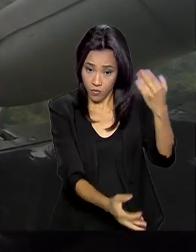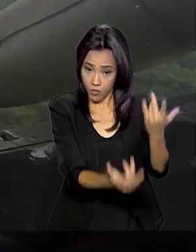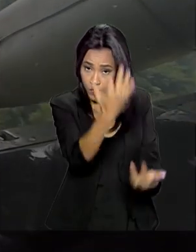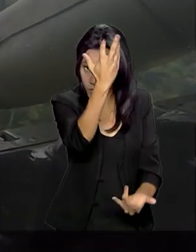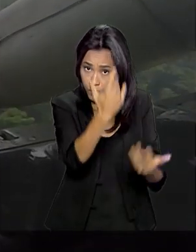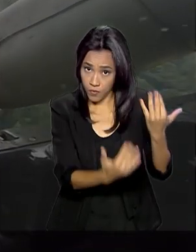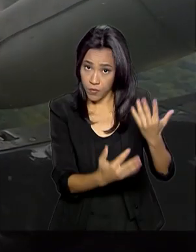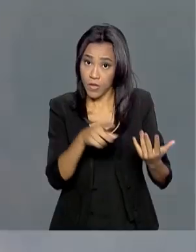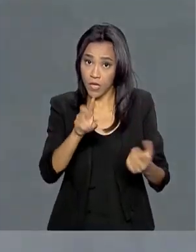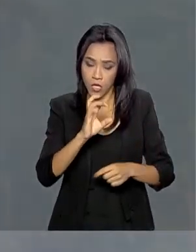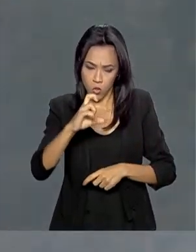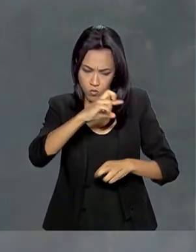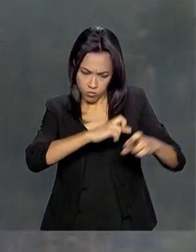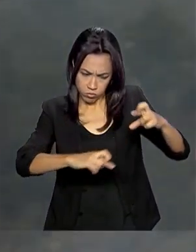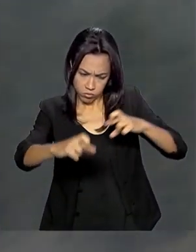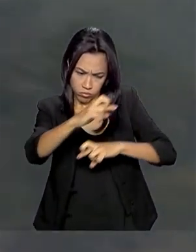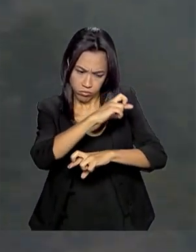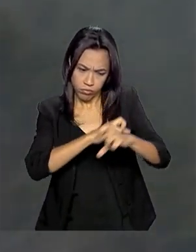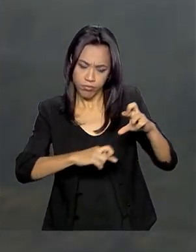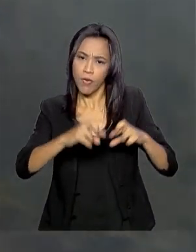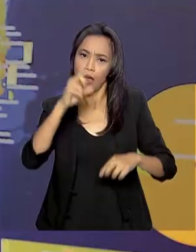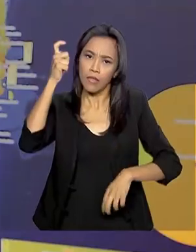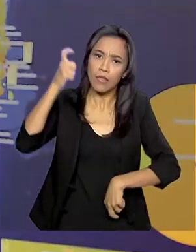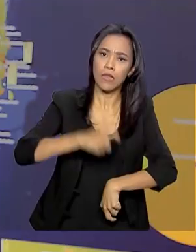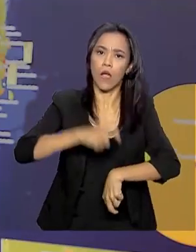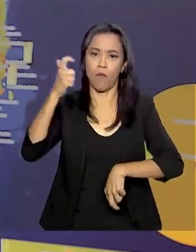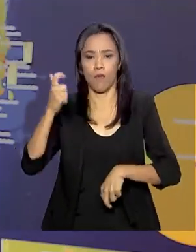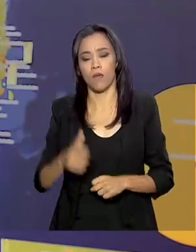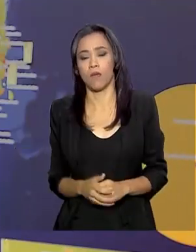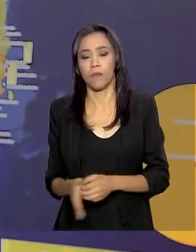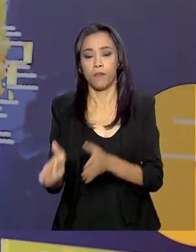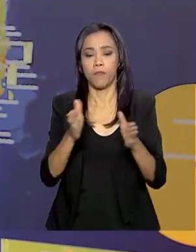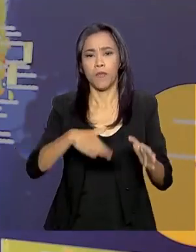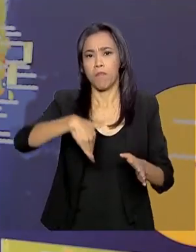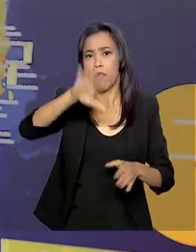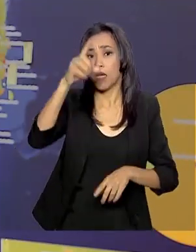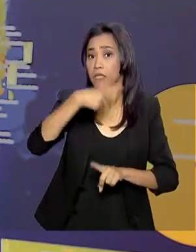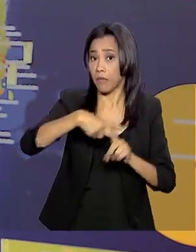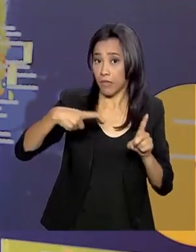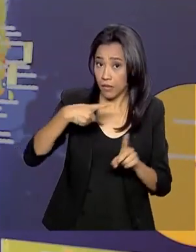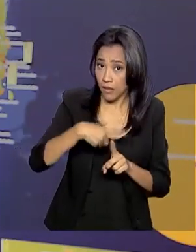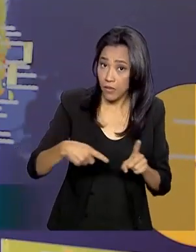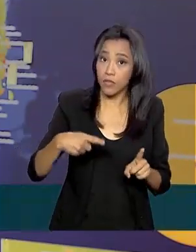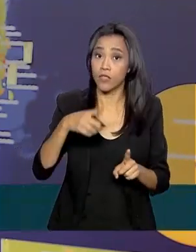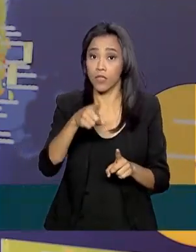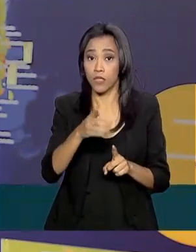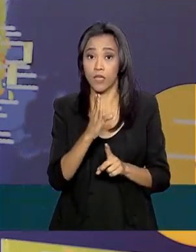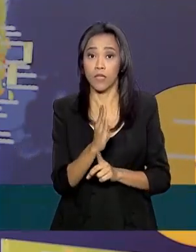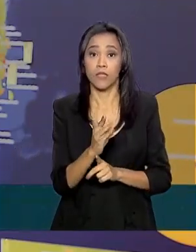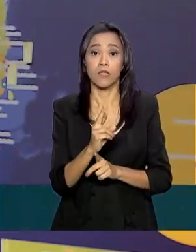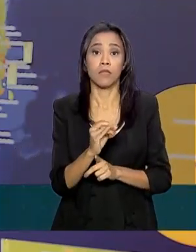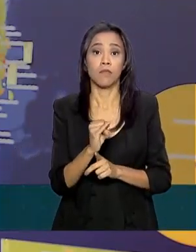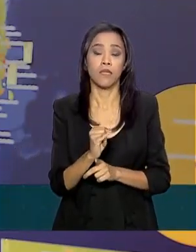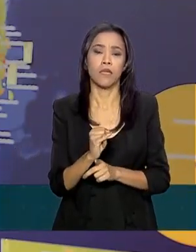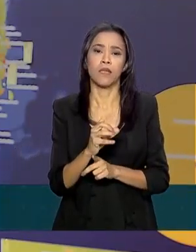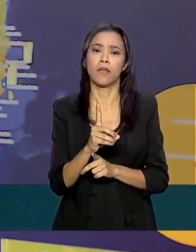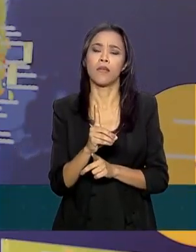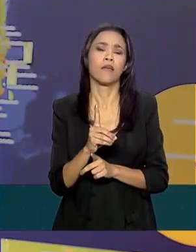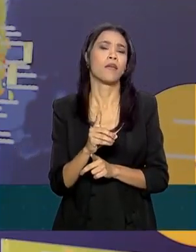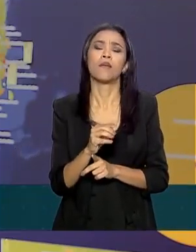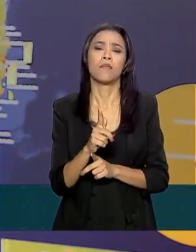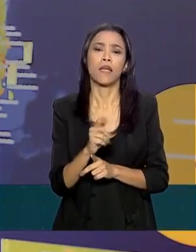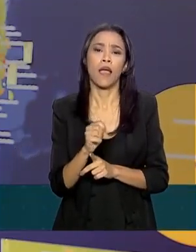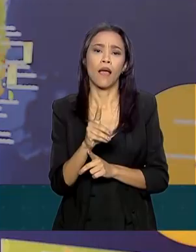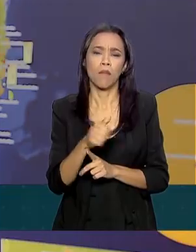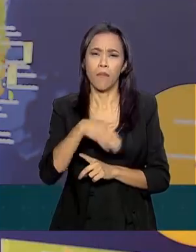E o monitoramento da região é em tempo real. Mais da metade das brigadas do Previo Fogo, que esse ano são 1.500 pessoas contratadas,